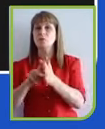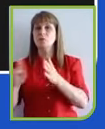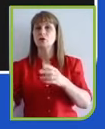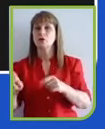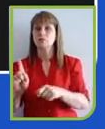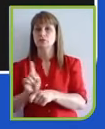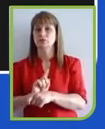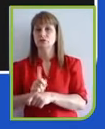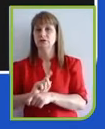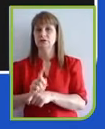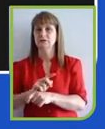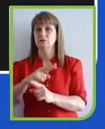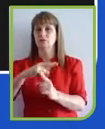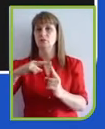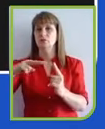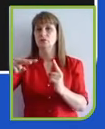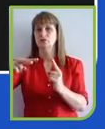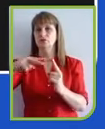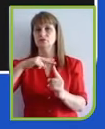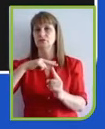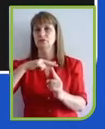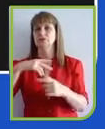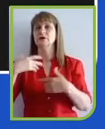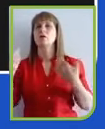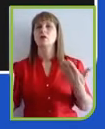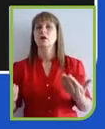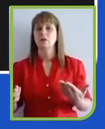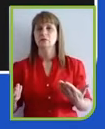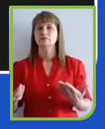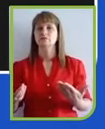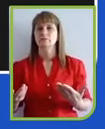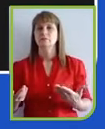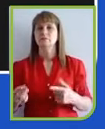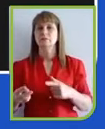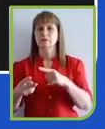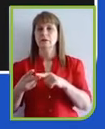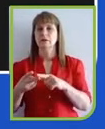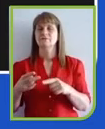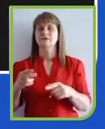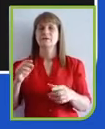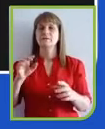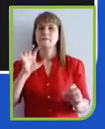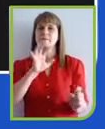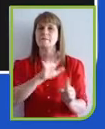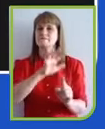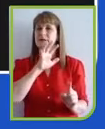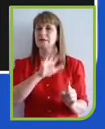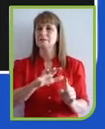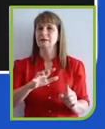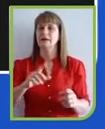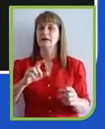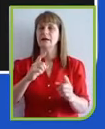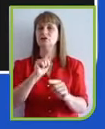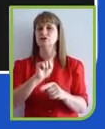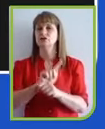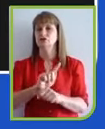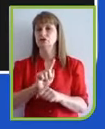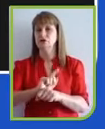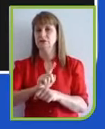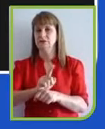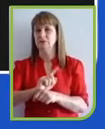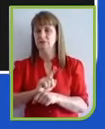tendências, quais impactarão mais? A gestão. E a terceira é como as suas empresas